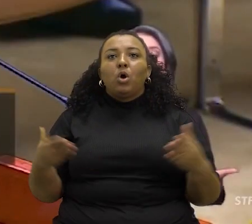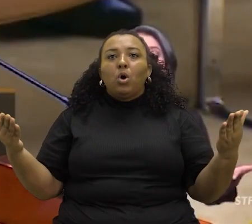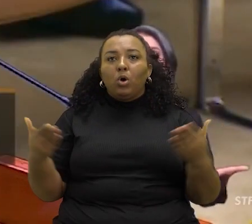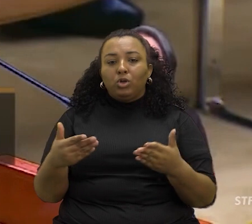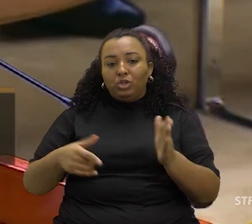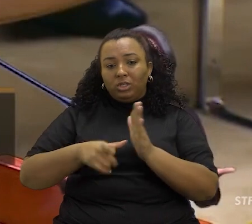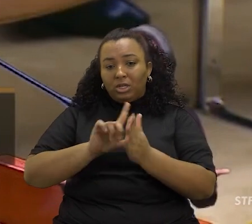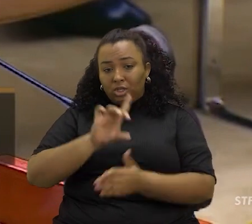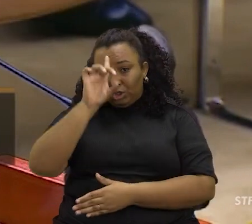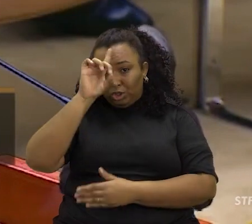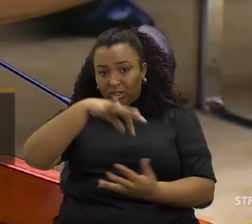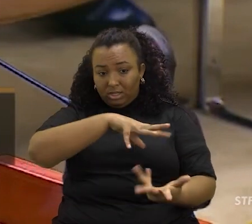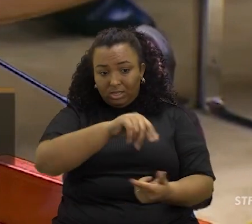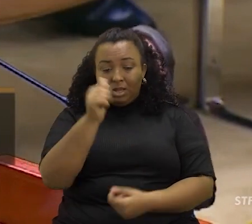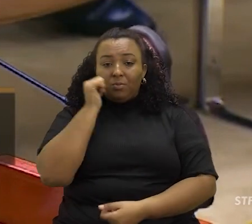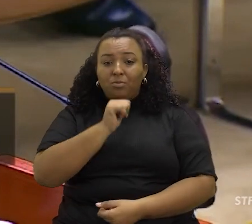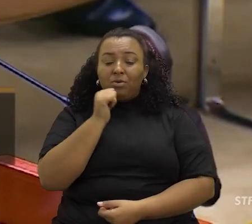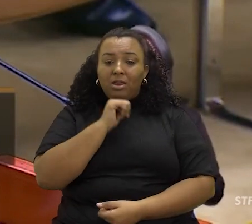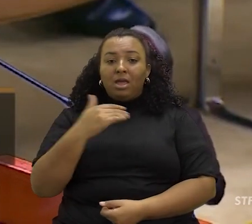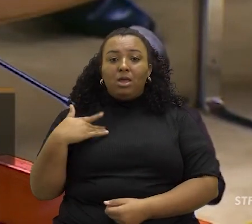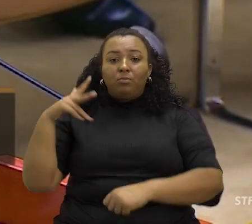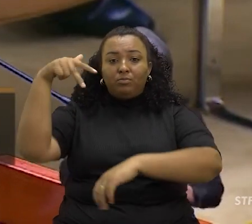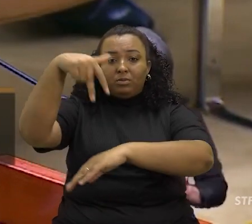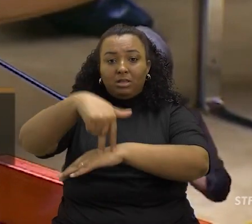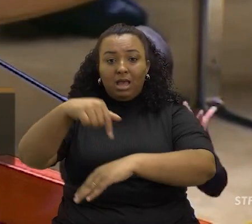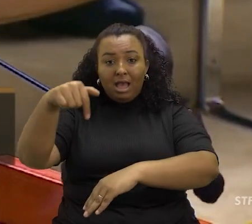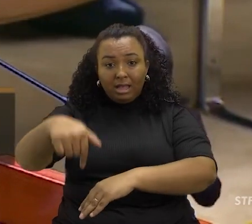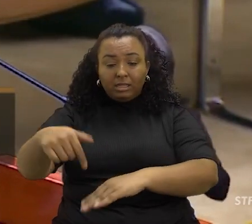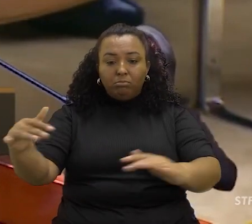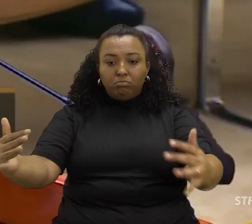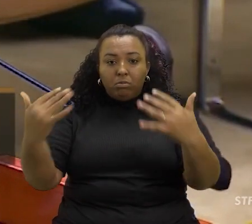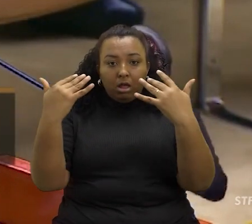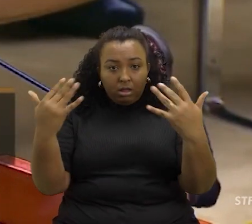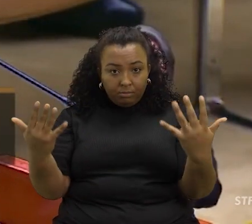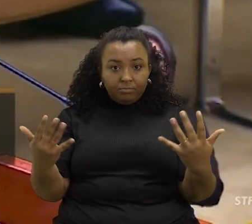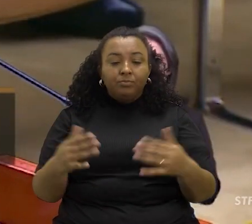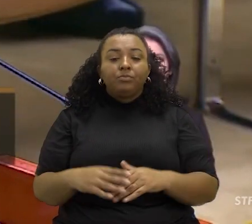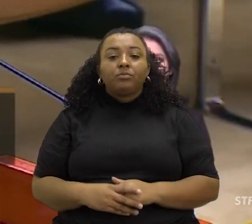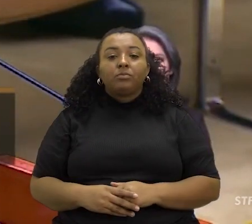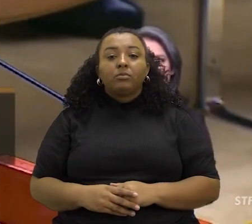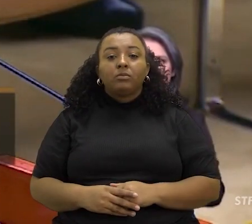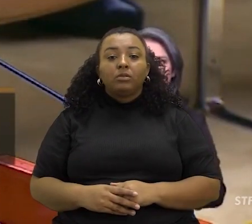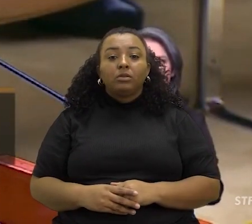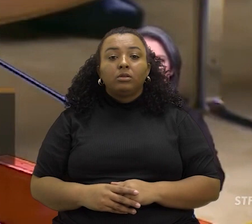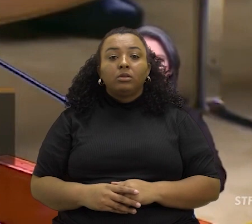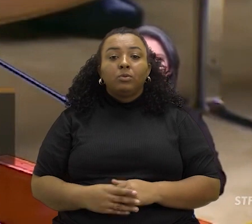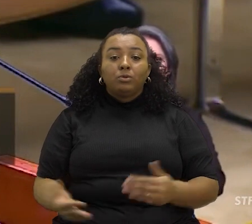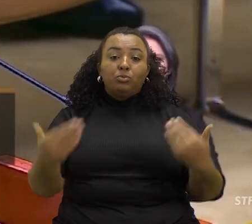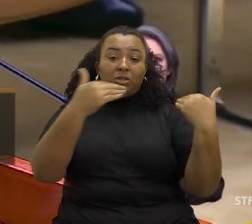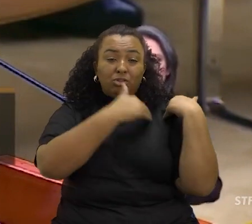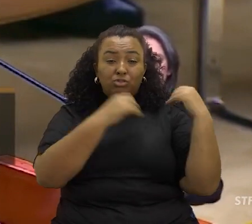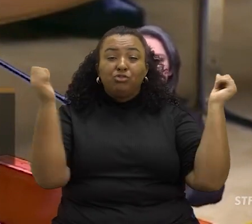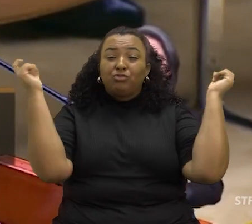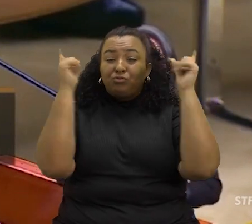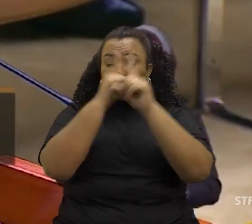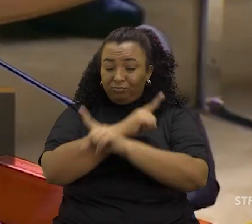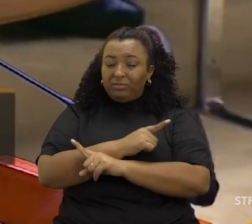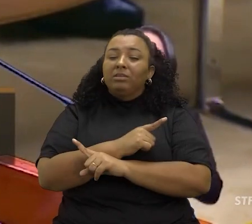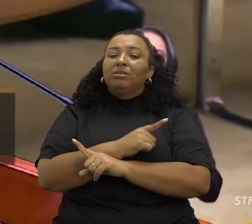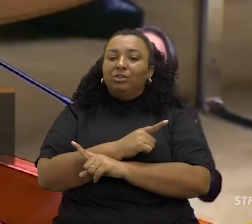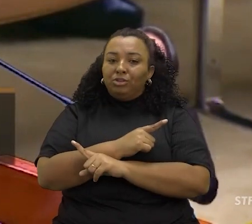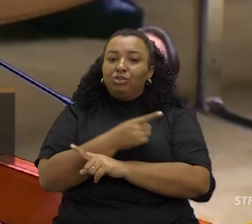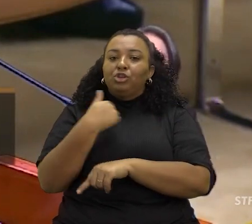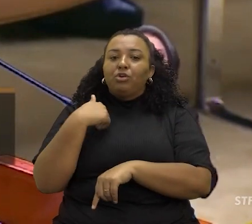hoje, véspera do Dia Internacional da Mulher, eu sou pela primeira vez na tribuna dessa Suprema Corte, com uma tarefa difícil